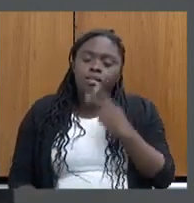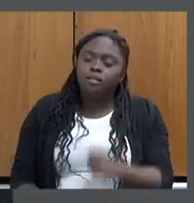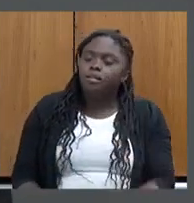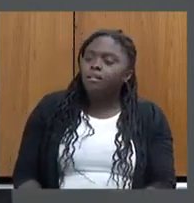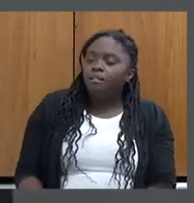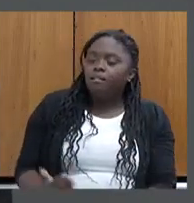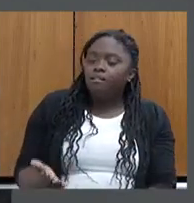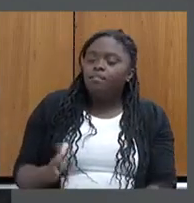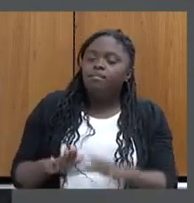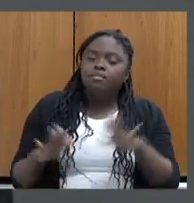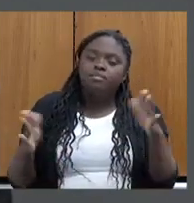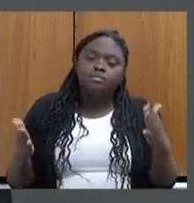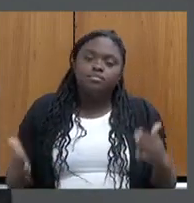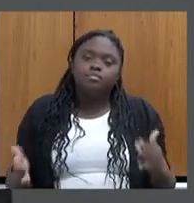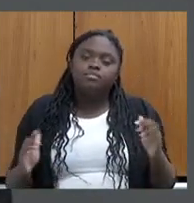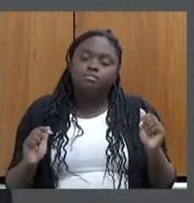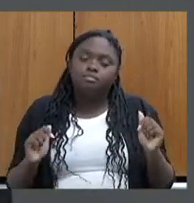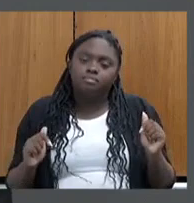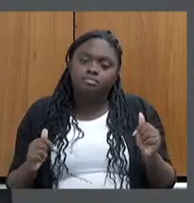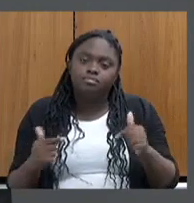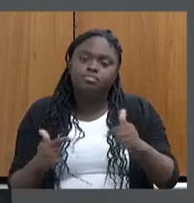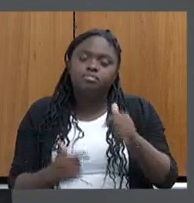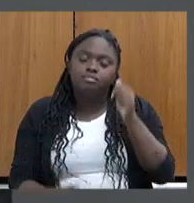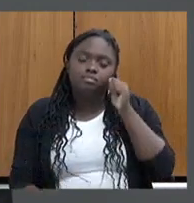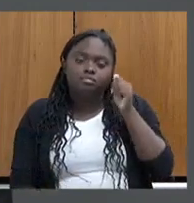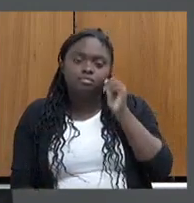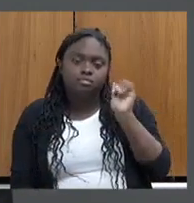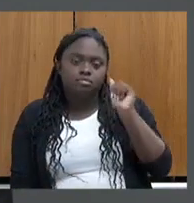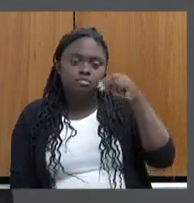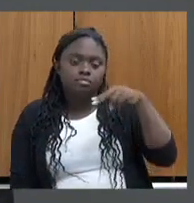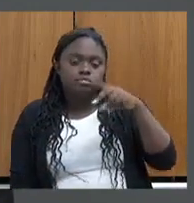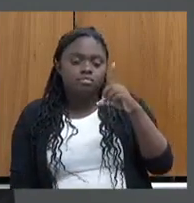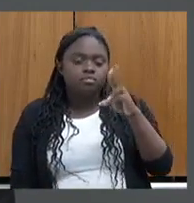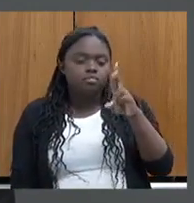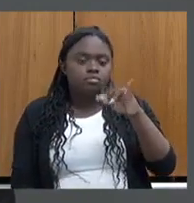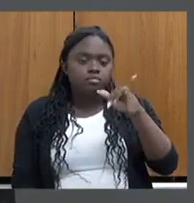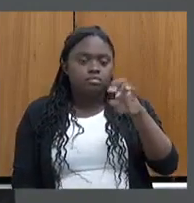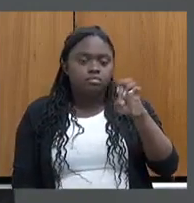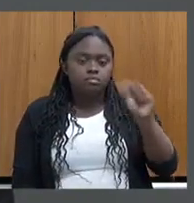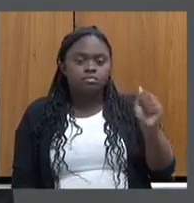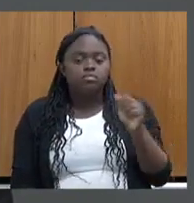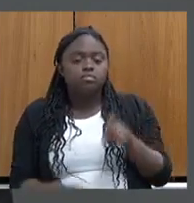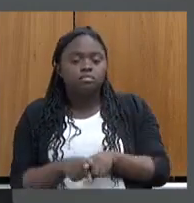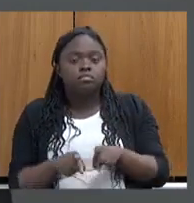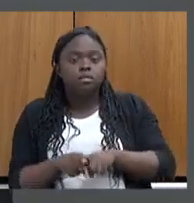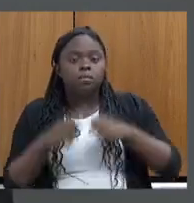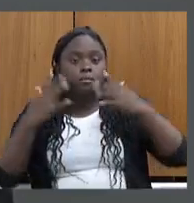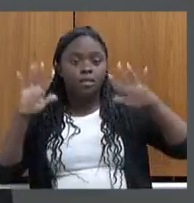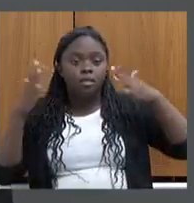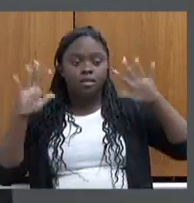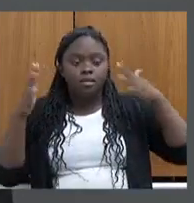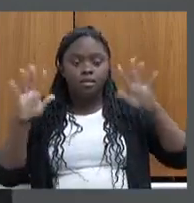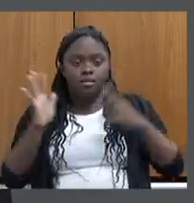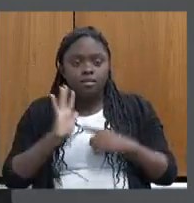mesa, na condução da nossa querida Andréia, e, da mesma forma, trazer os parabéns pela forma séria,